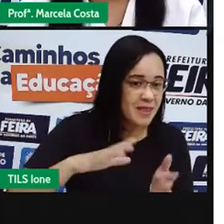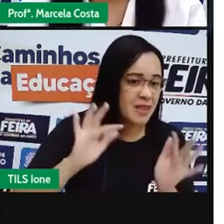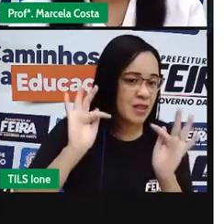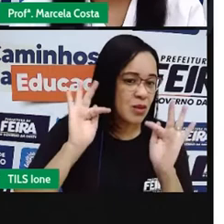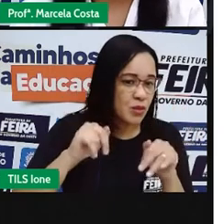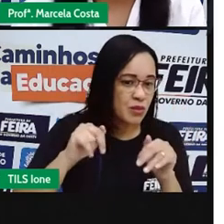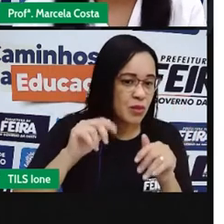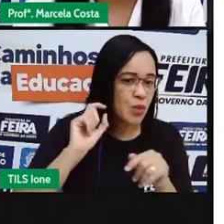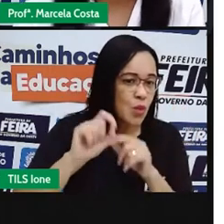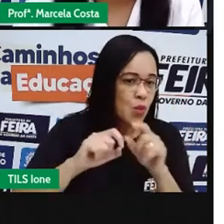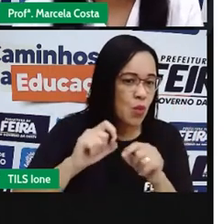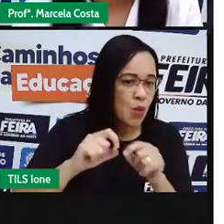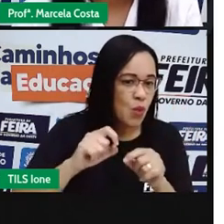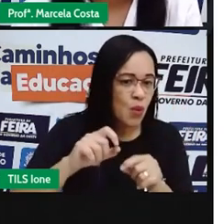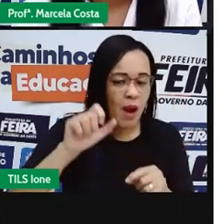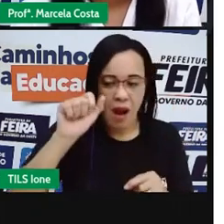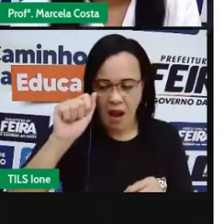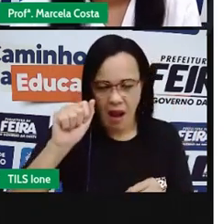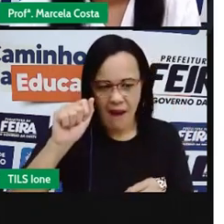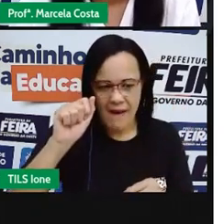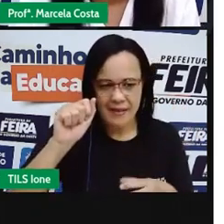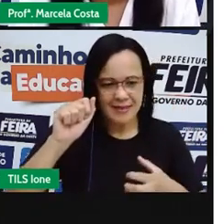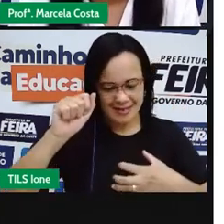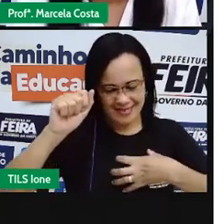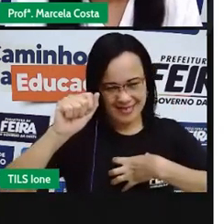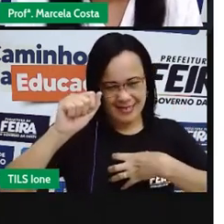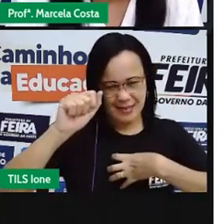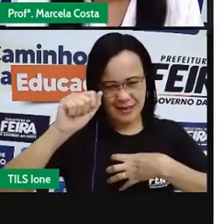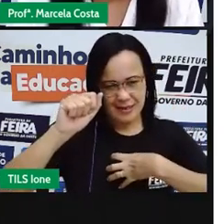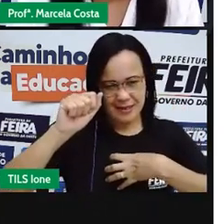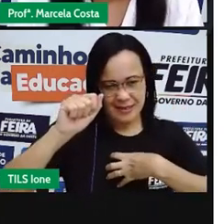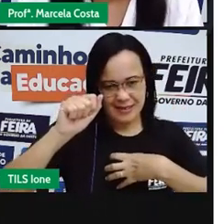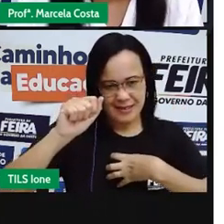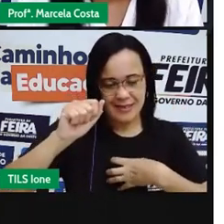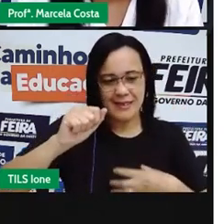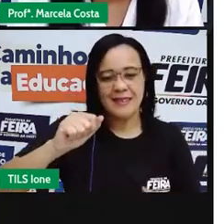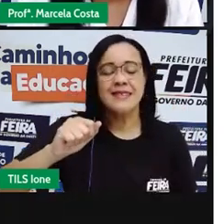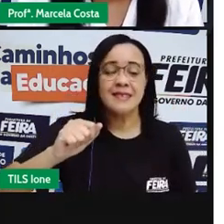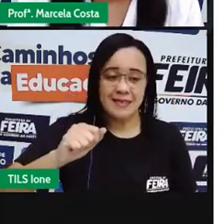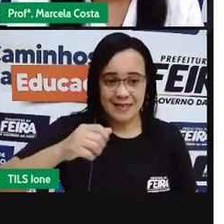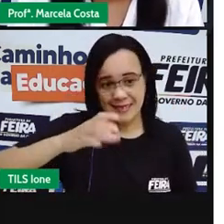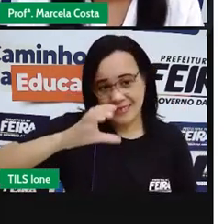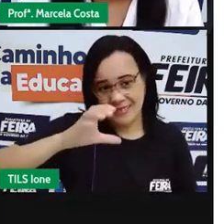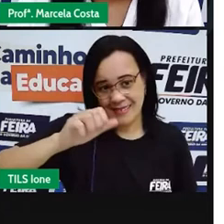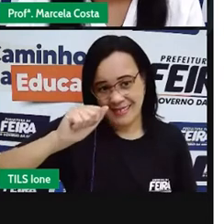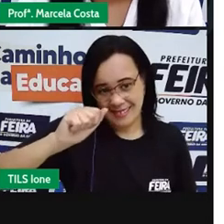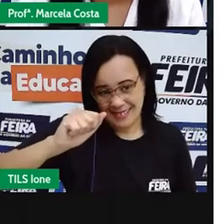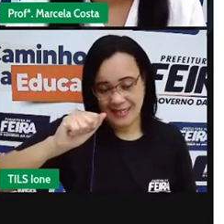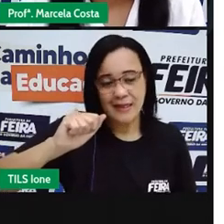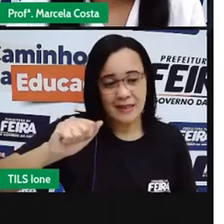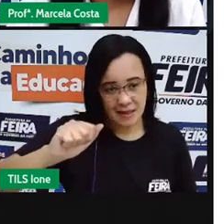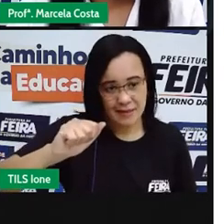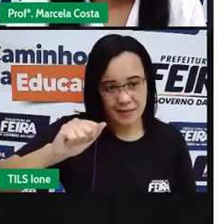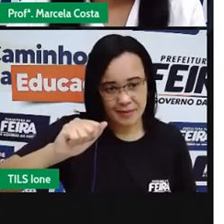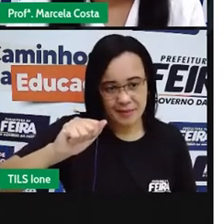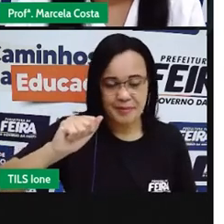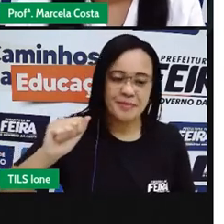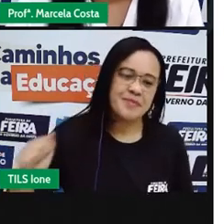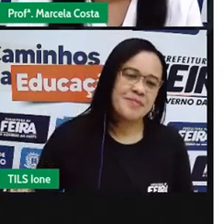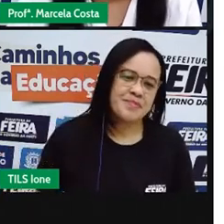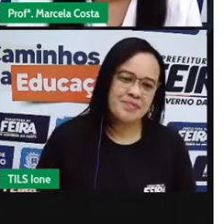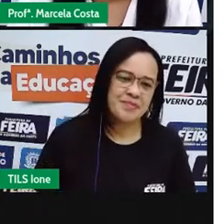a gente vai ver o som da letra A. Com a plena faça. Preguiça.